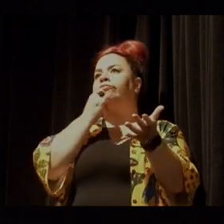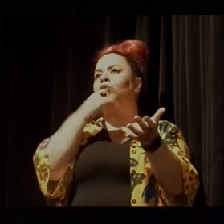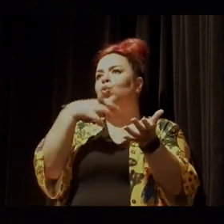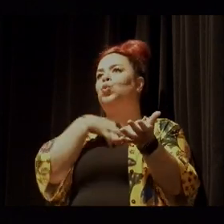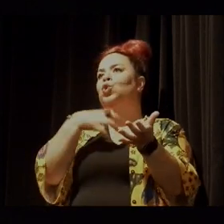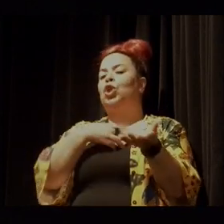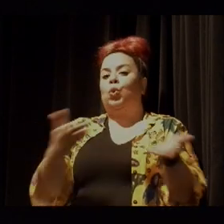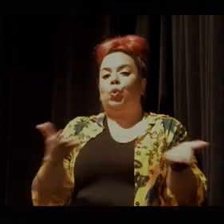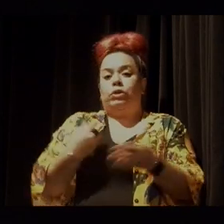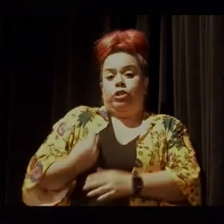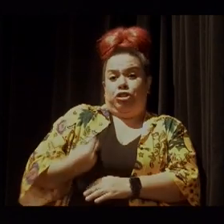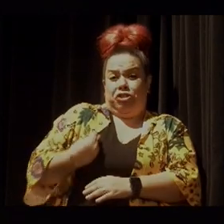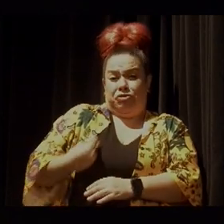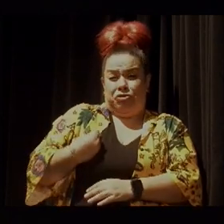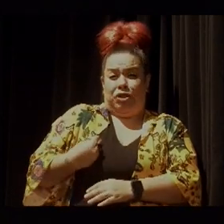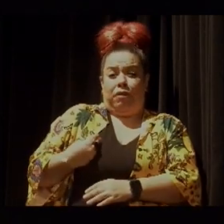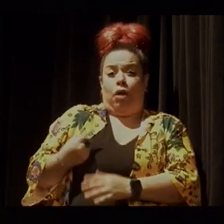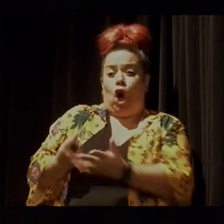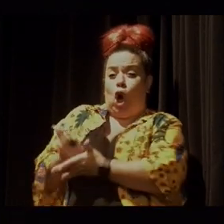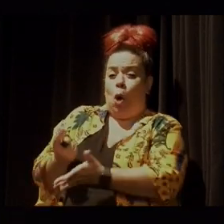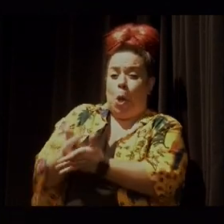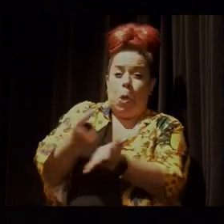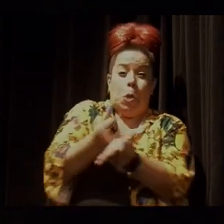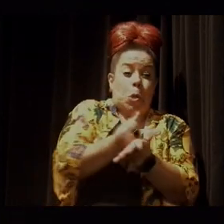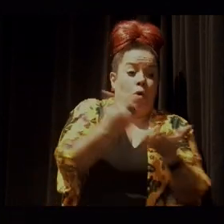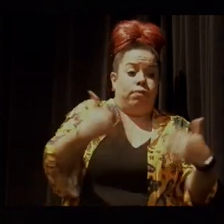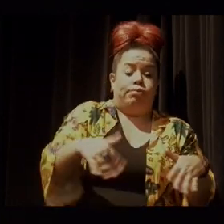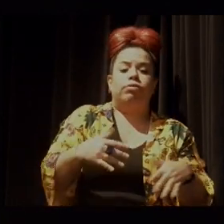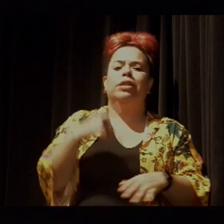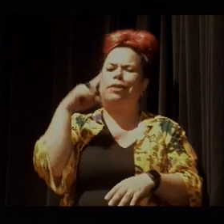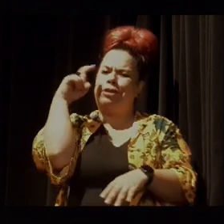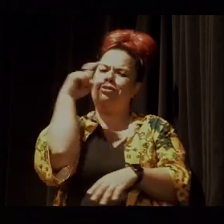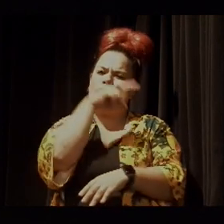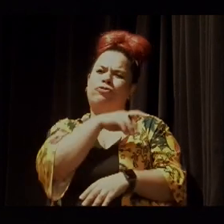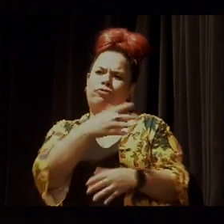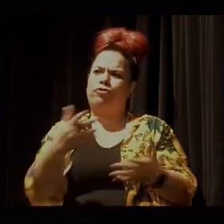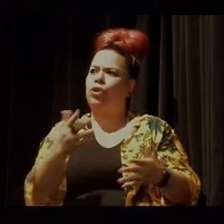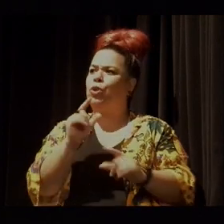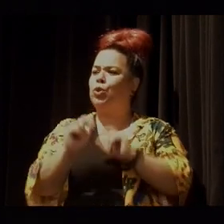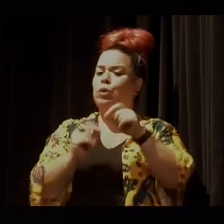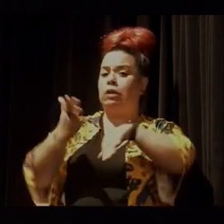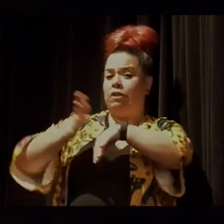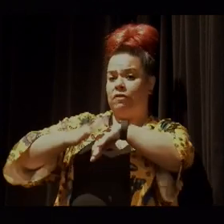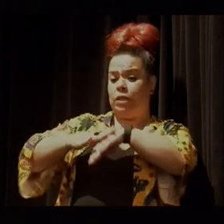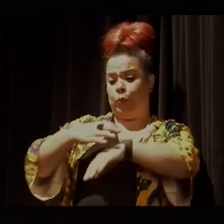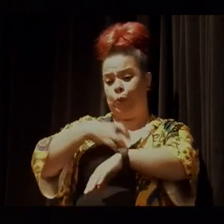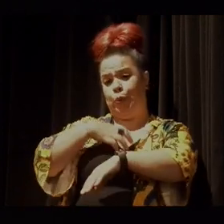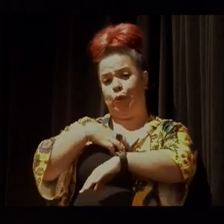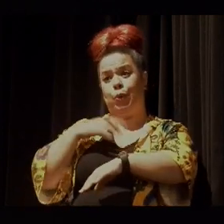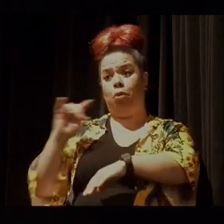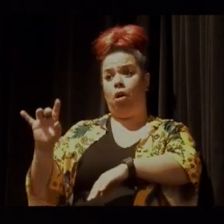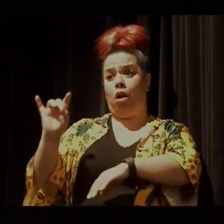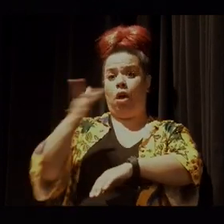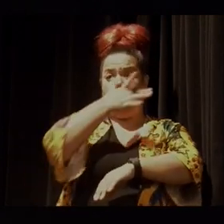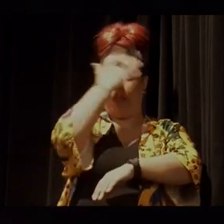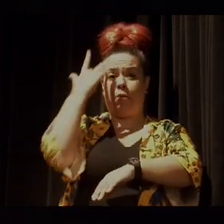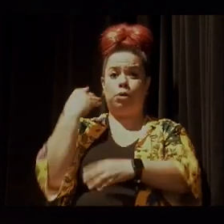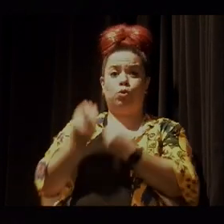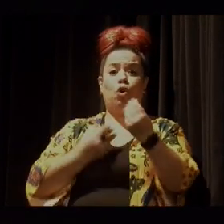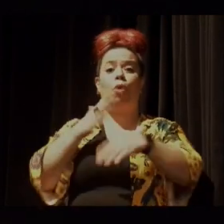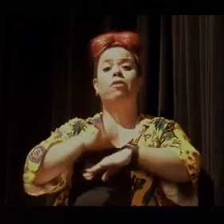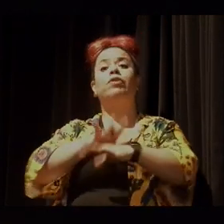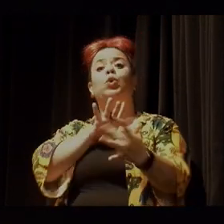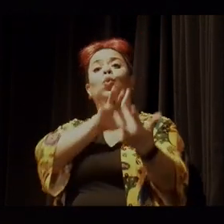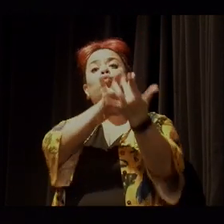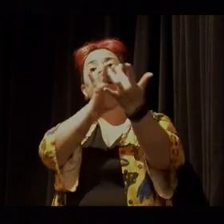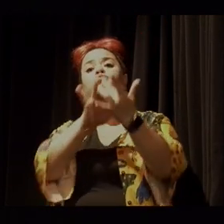vive hoje de consumo, é muito mais difícil estabelecer a forma como cada um de nós vai se relacionar com